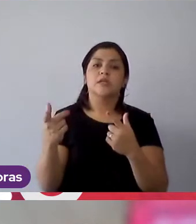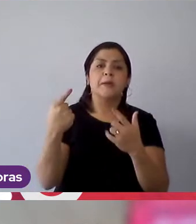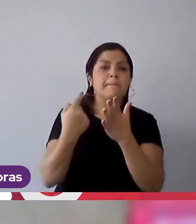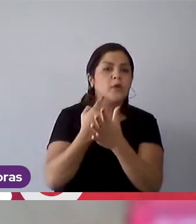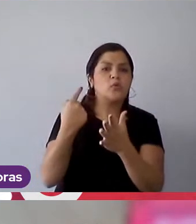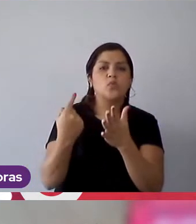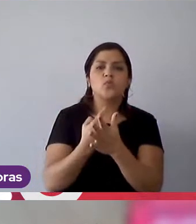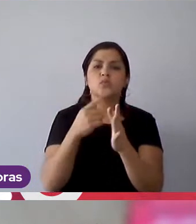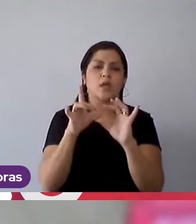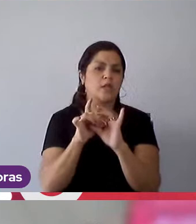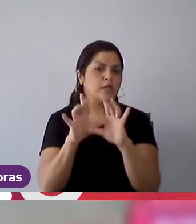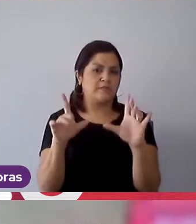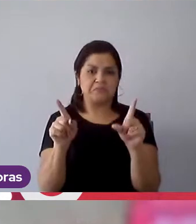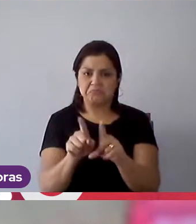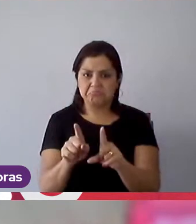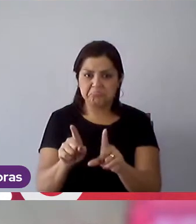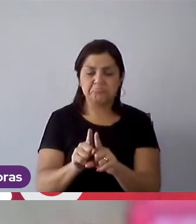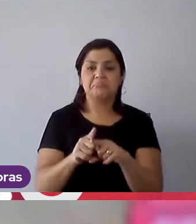tenham, né?